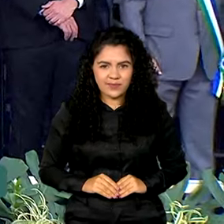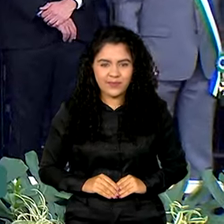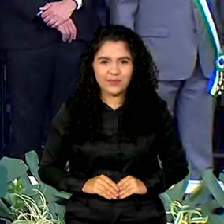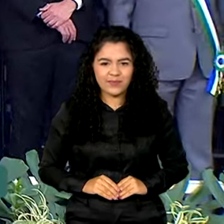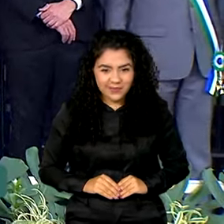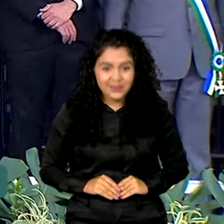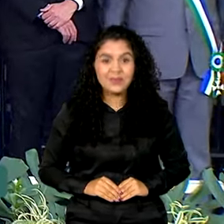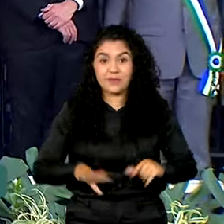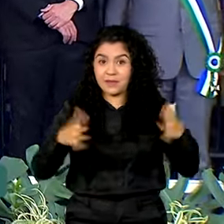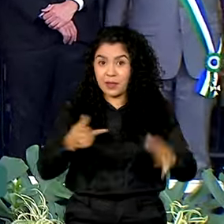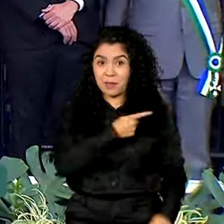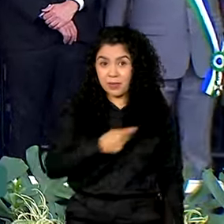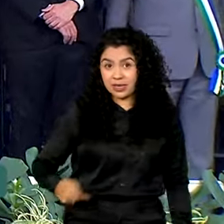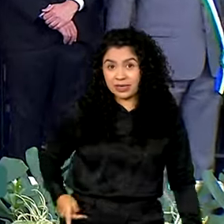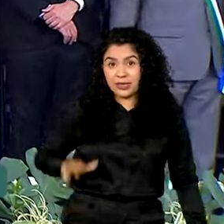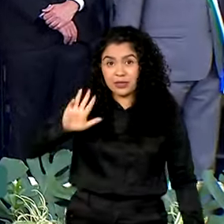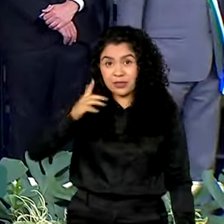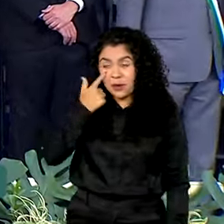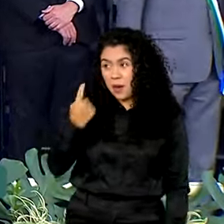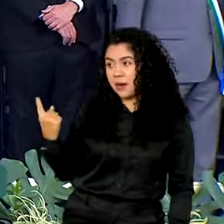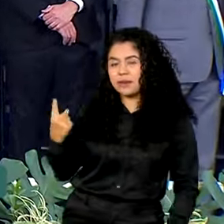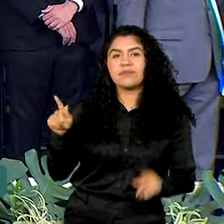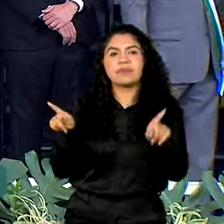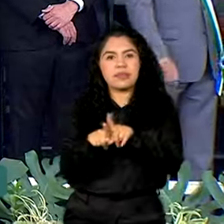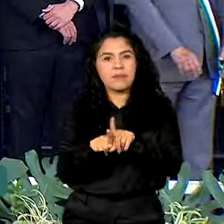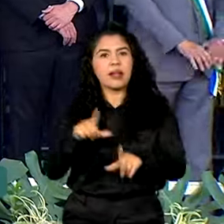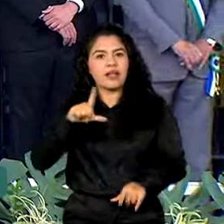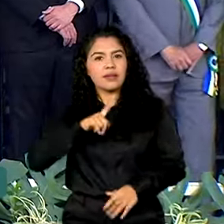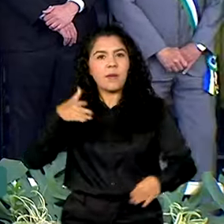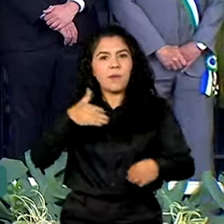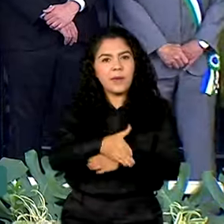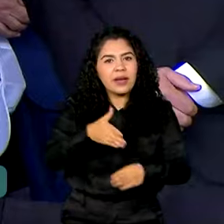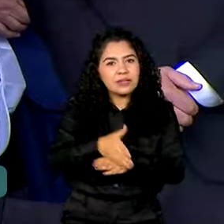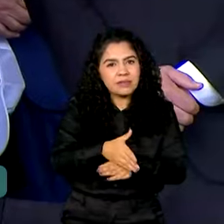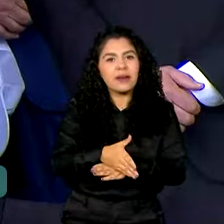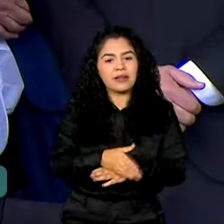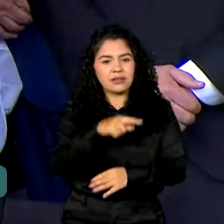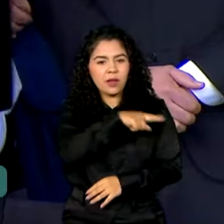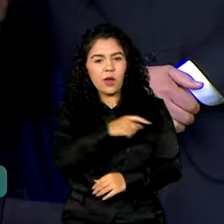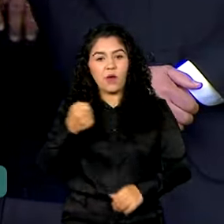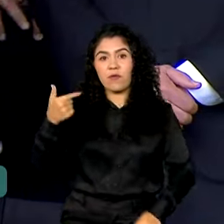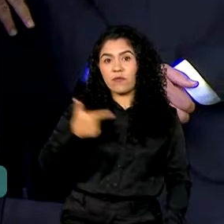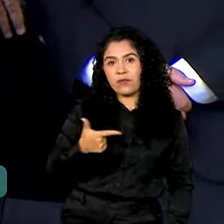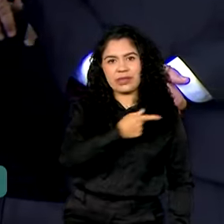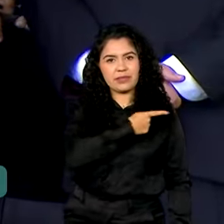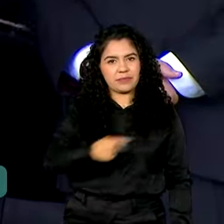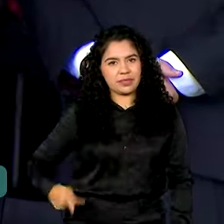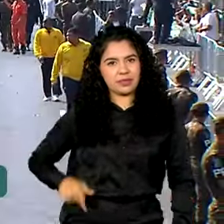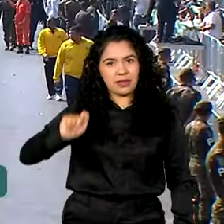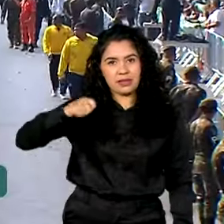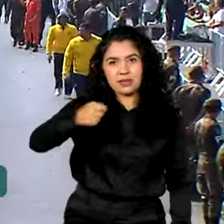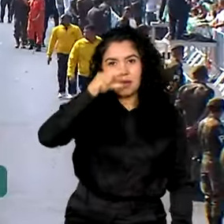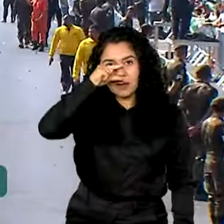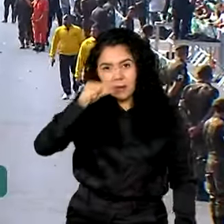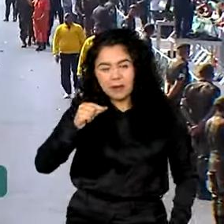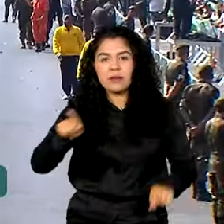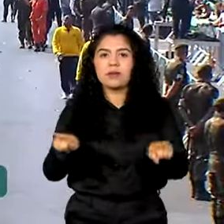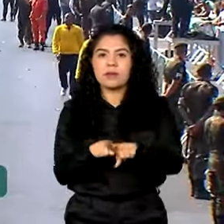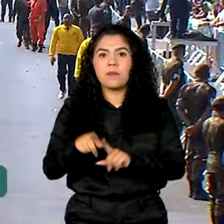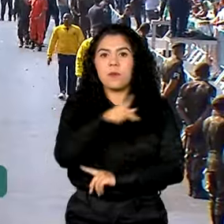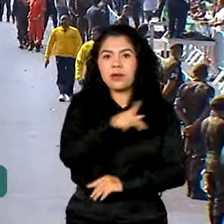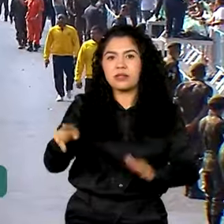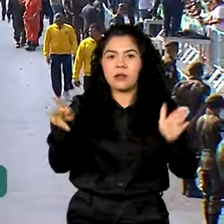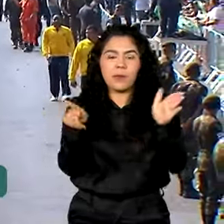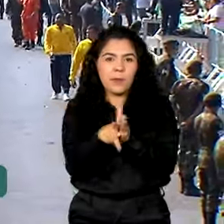Além do presidente Lula, também acompanharam o evento da tribuna de honra o vice-presidente Geraldo Alckmin, o presidente do